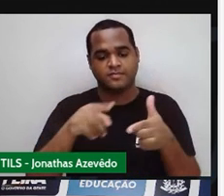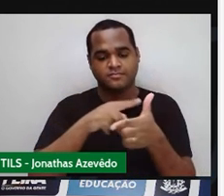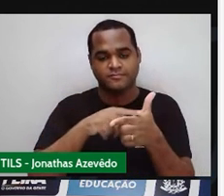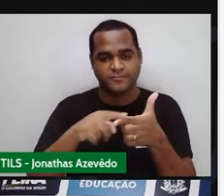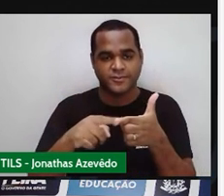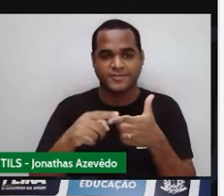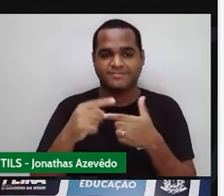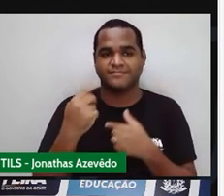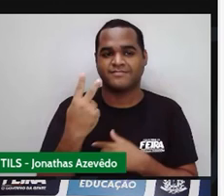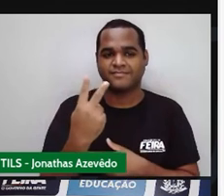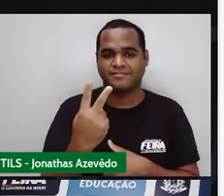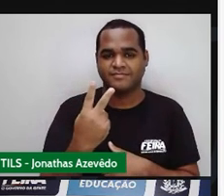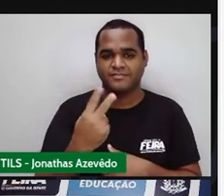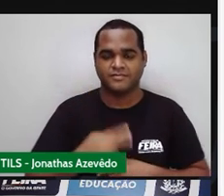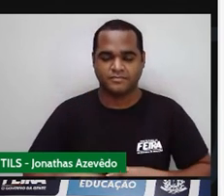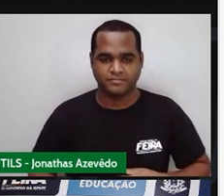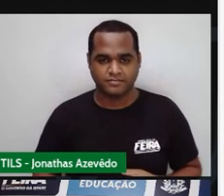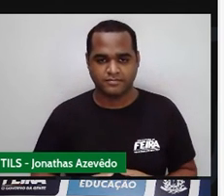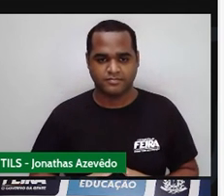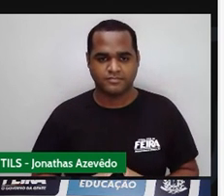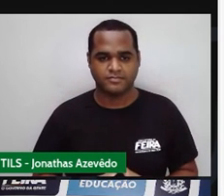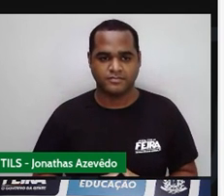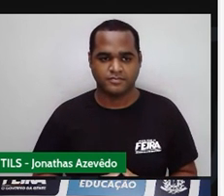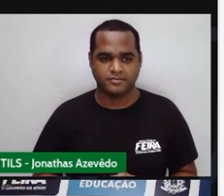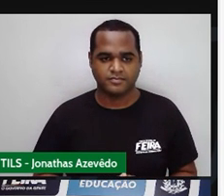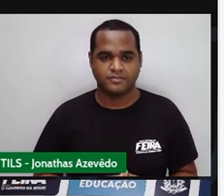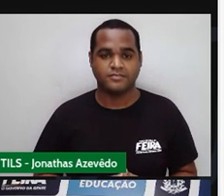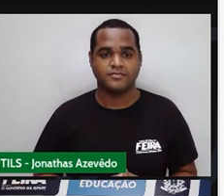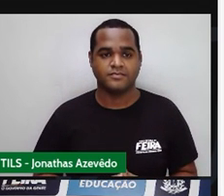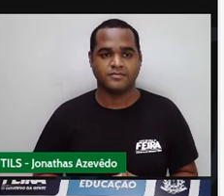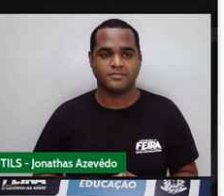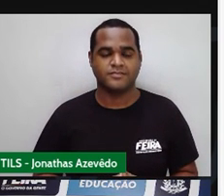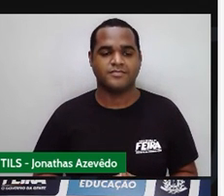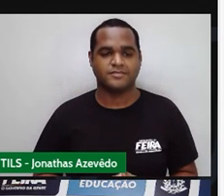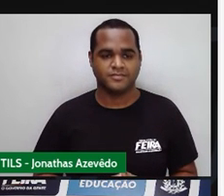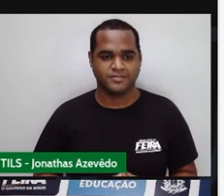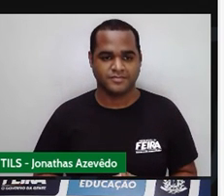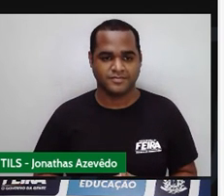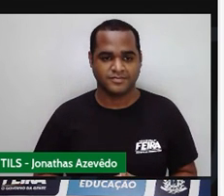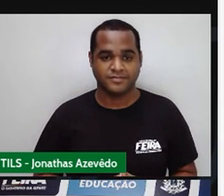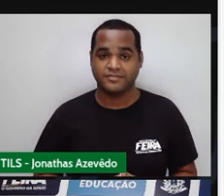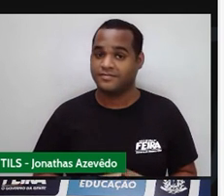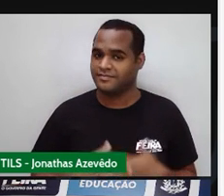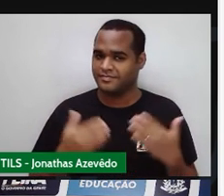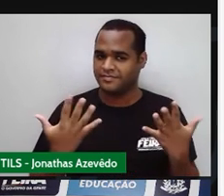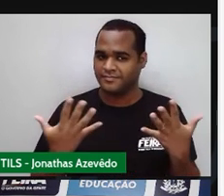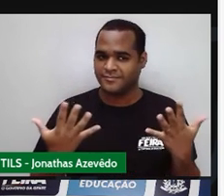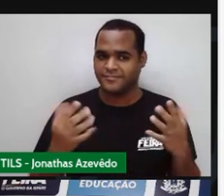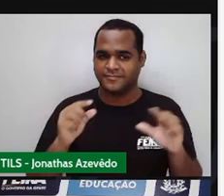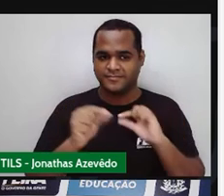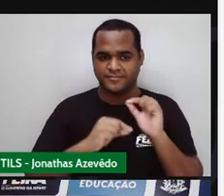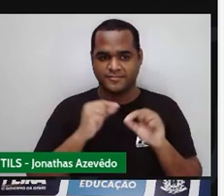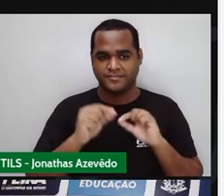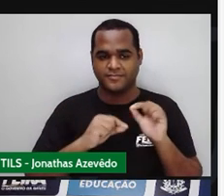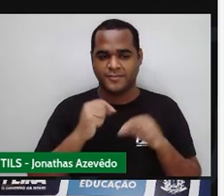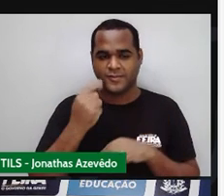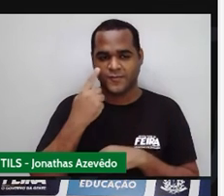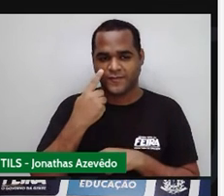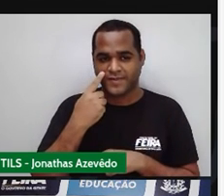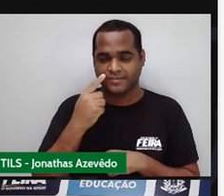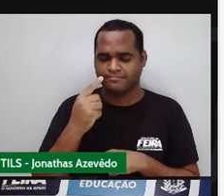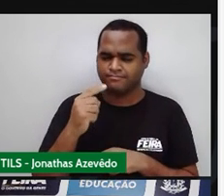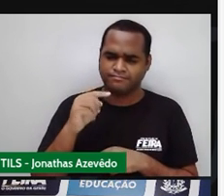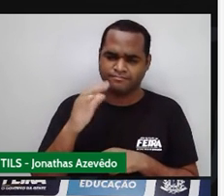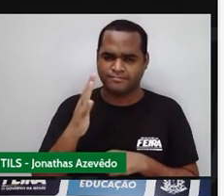depois dessa multiplicação, é só dividir por dois. Tá bom? Então o que é que eu vou fazer? Eu vou aqui monitorar um